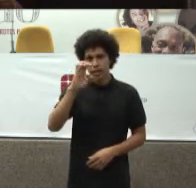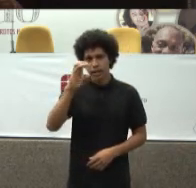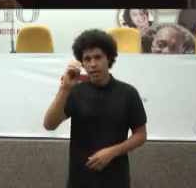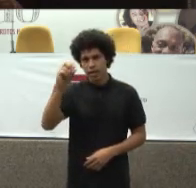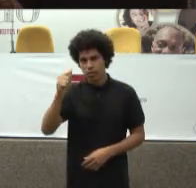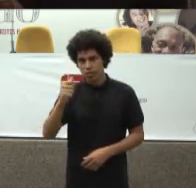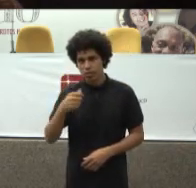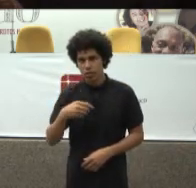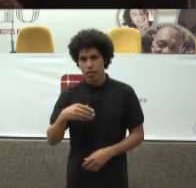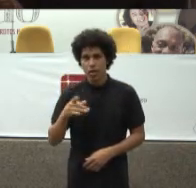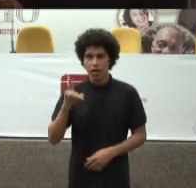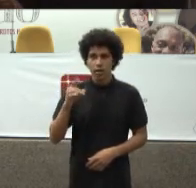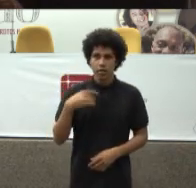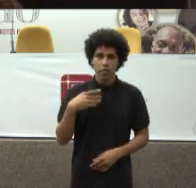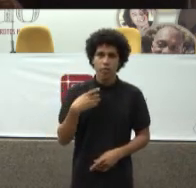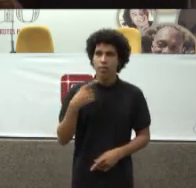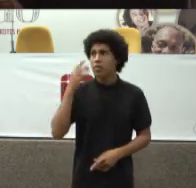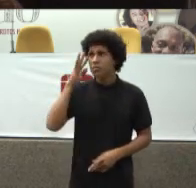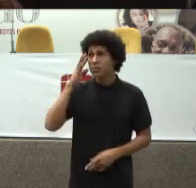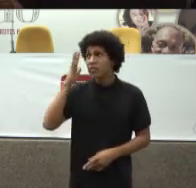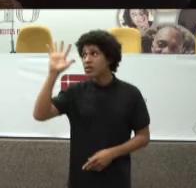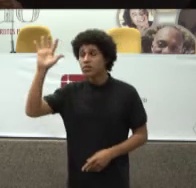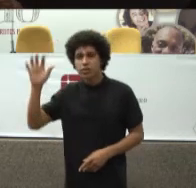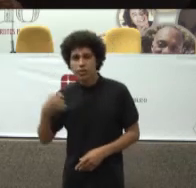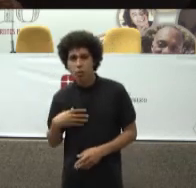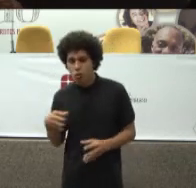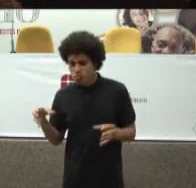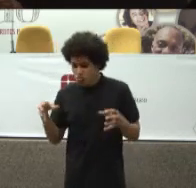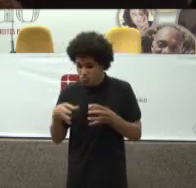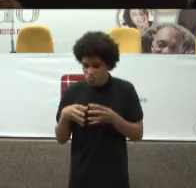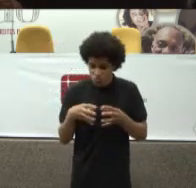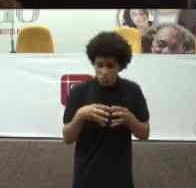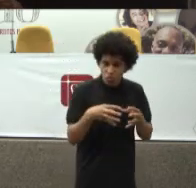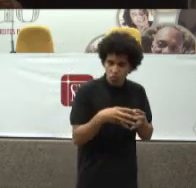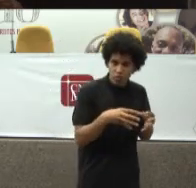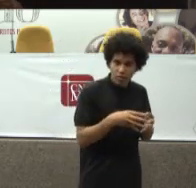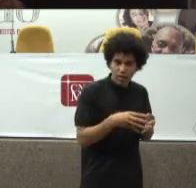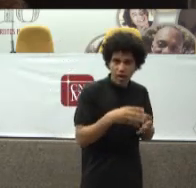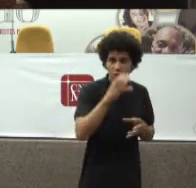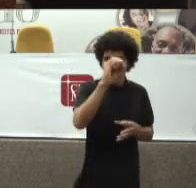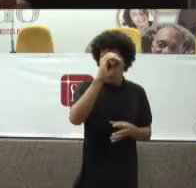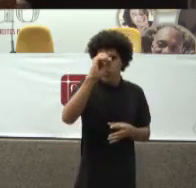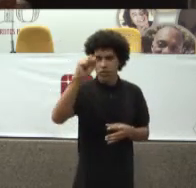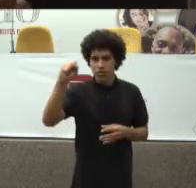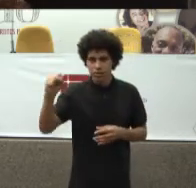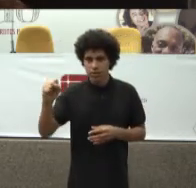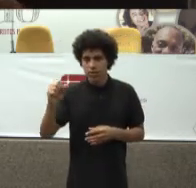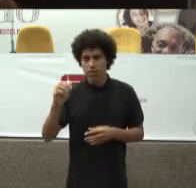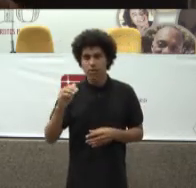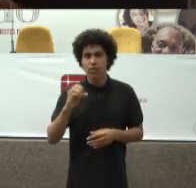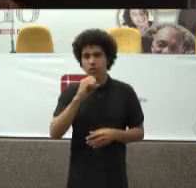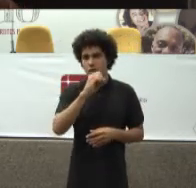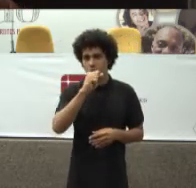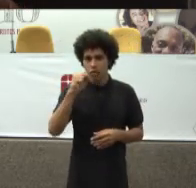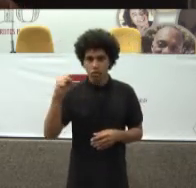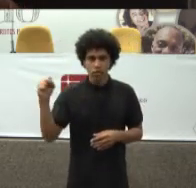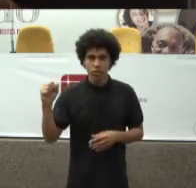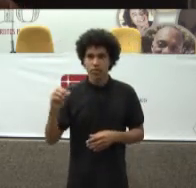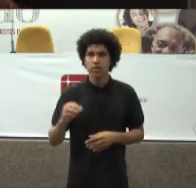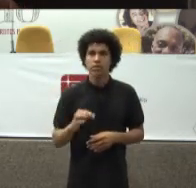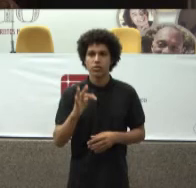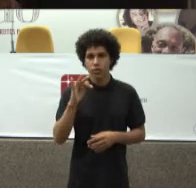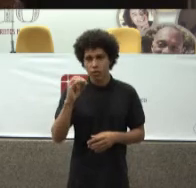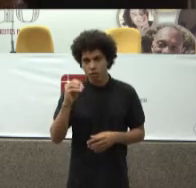Formas De transferir Recursos Não é As 800 Formas Que o Ministério Da Saúde Tinha de transferir